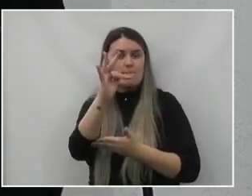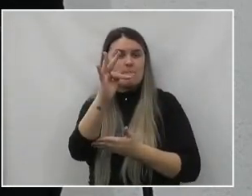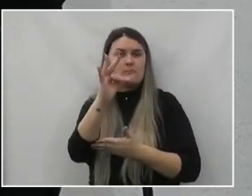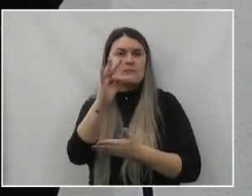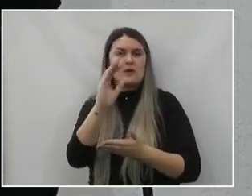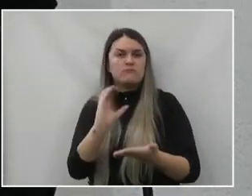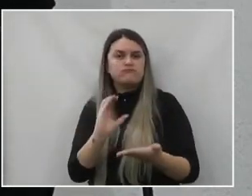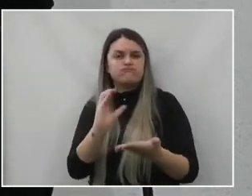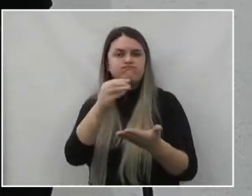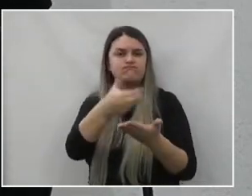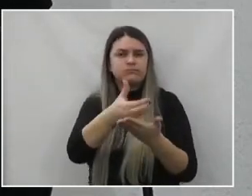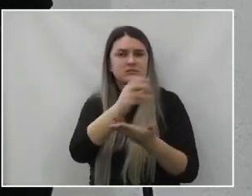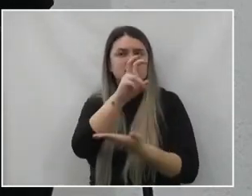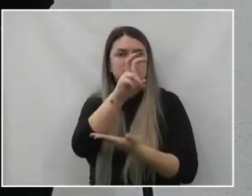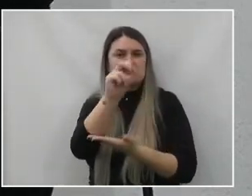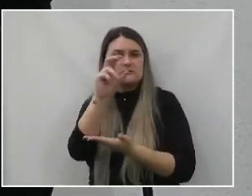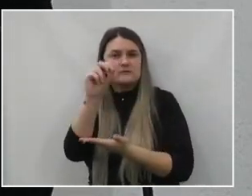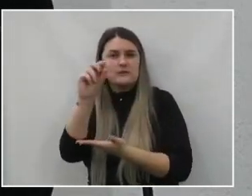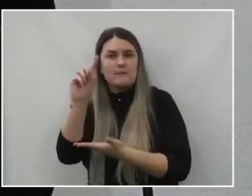milhão de reais.